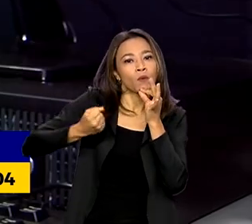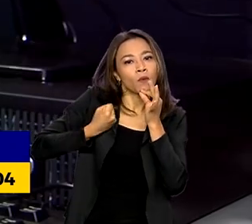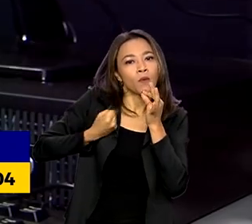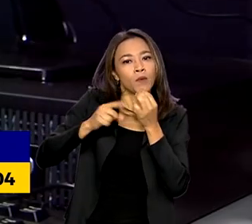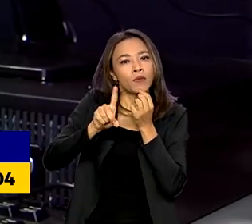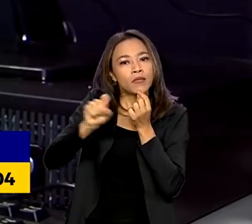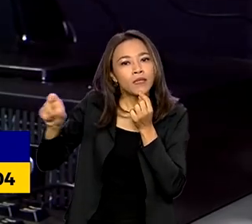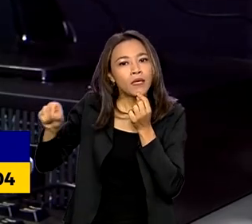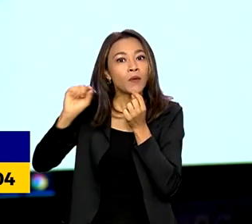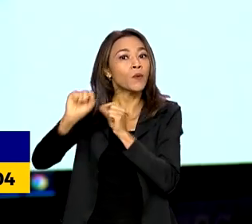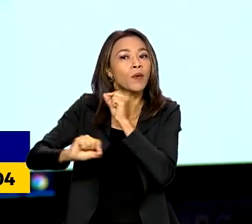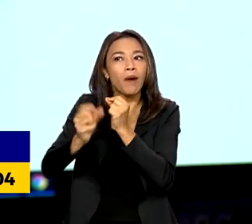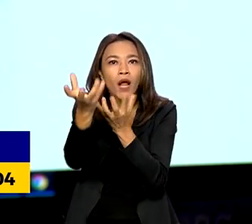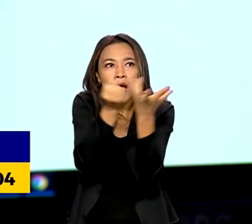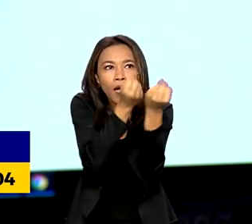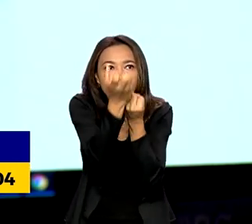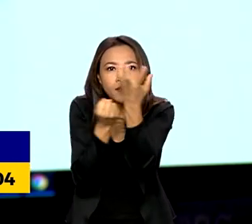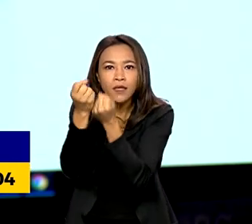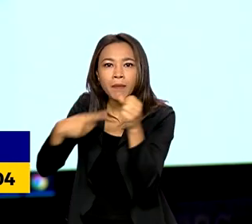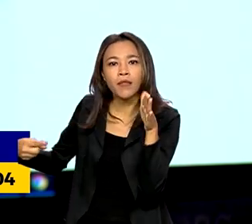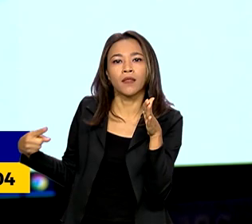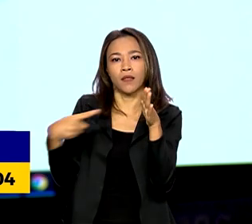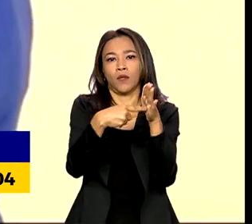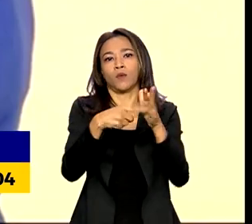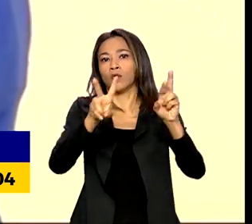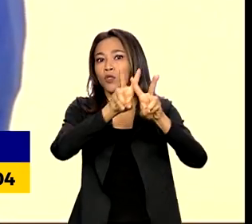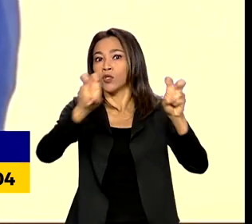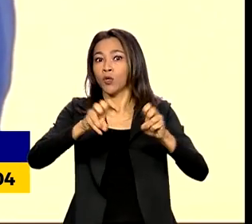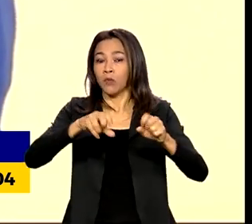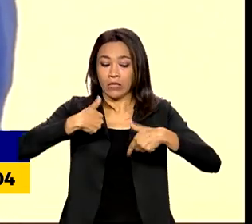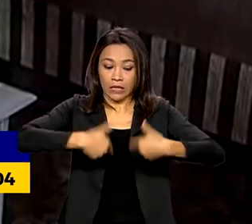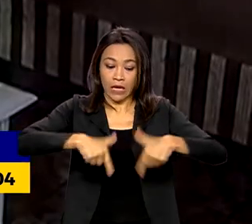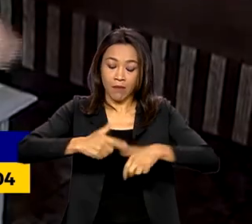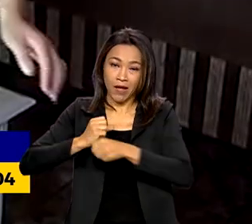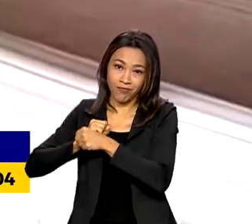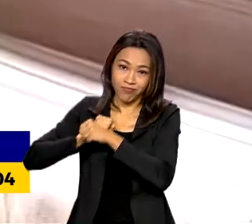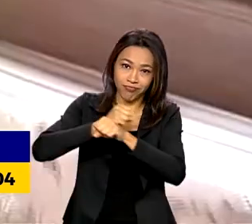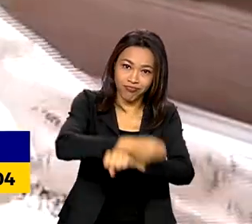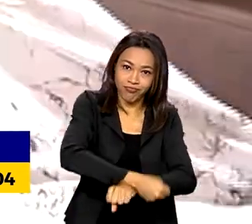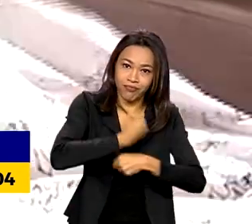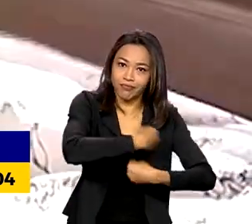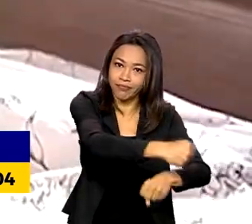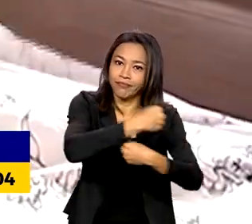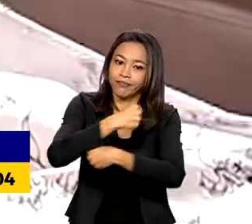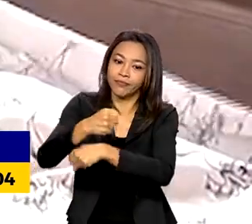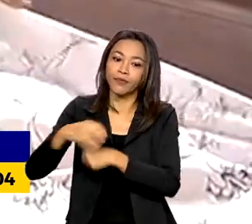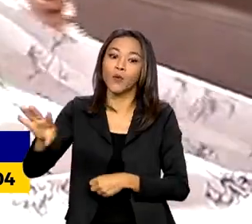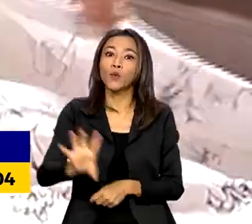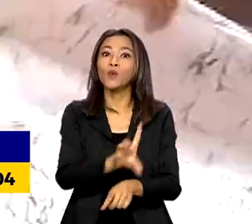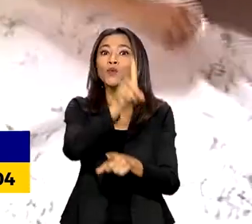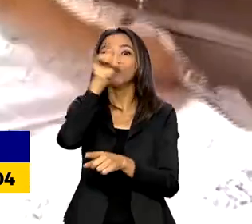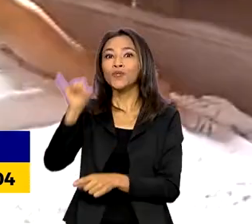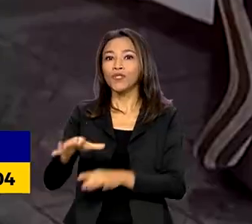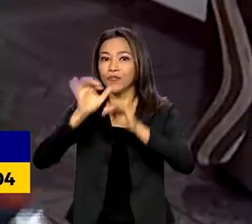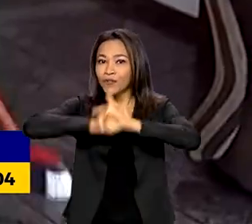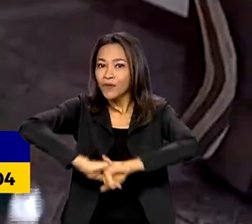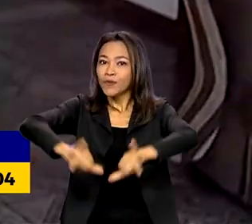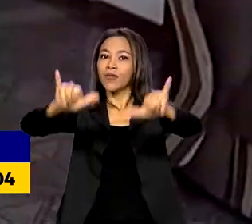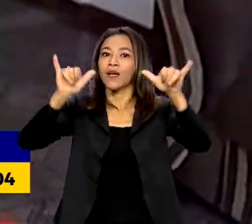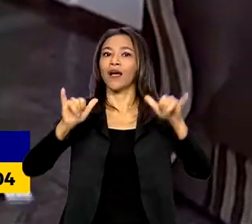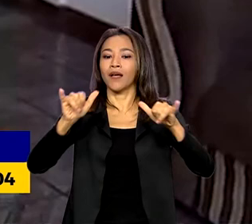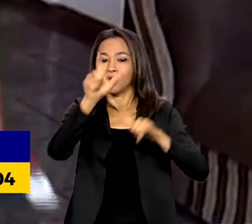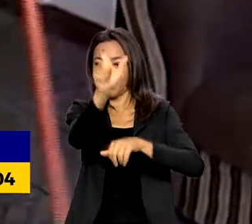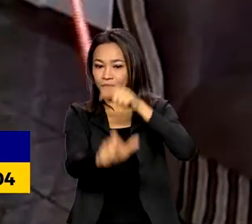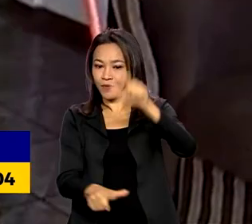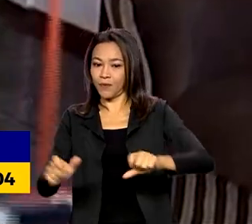de trabalho escravo doméstico de forma mais qualificada. A iniciativa, lançada no Dia Nacional da Trabalhadora Doméstica, busca